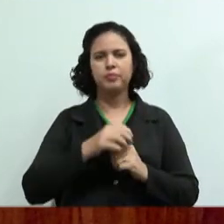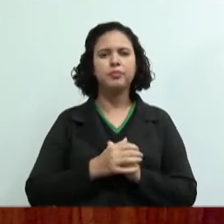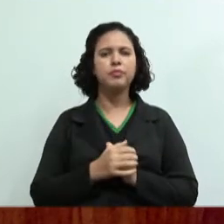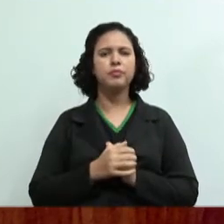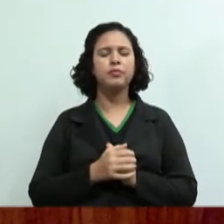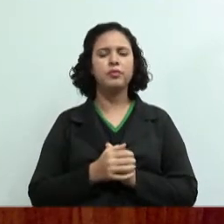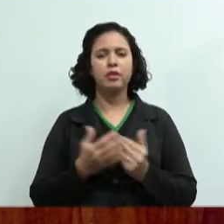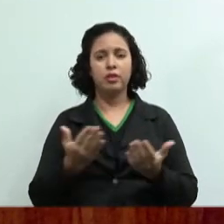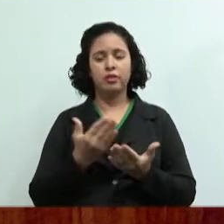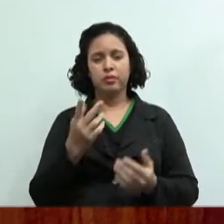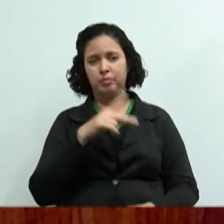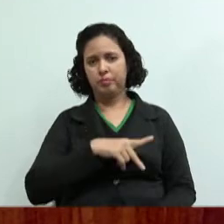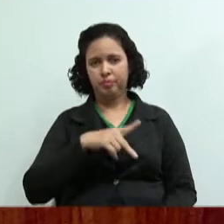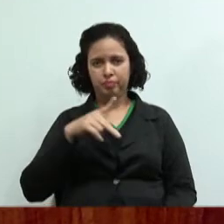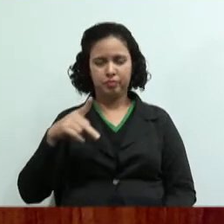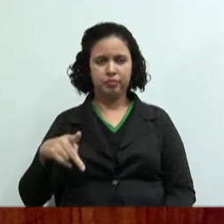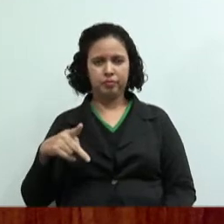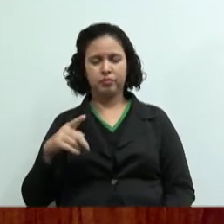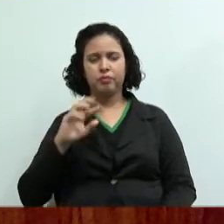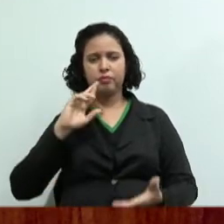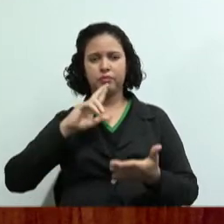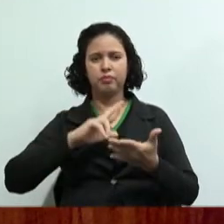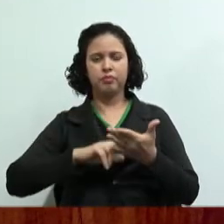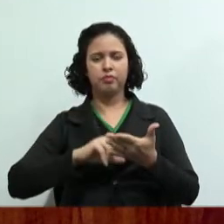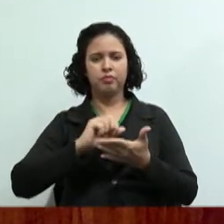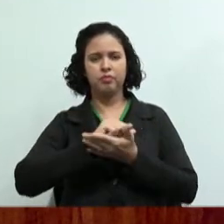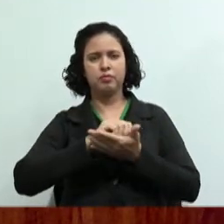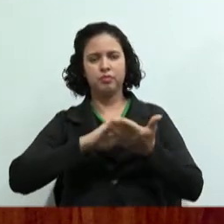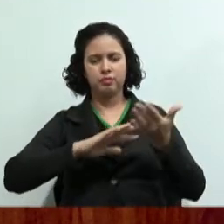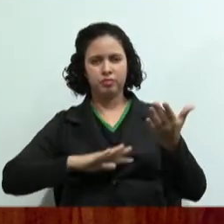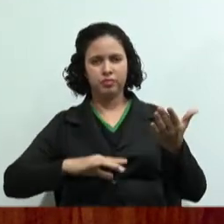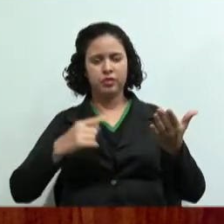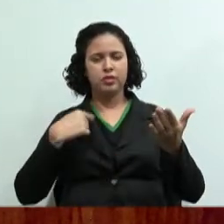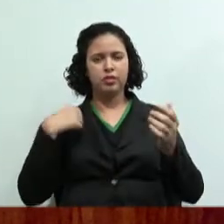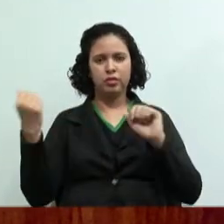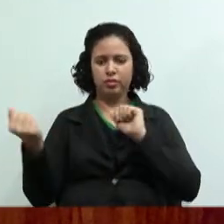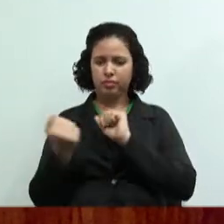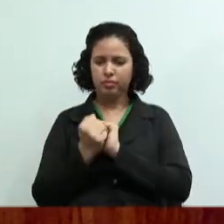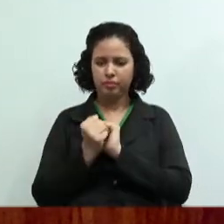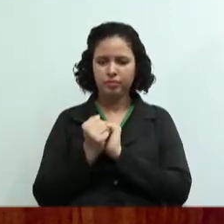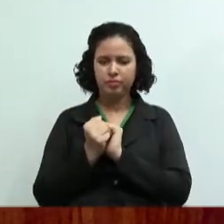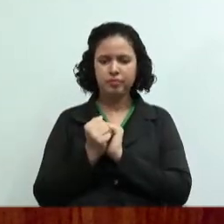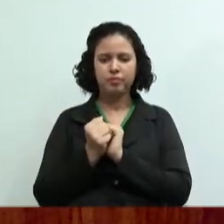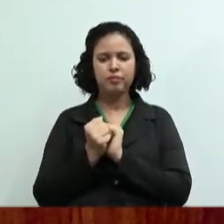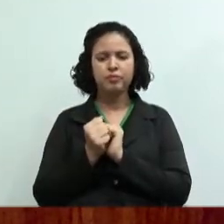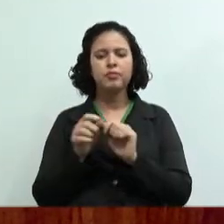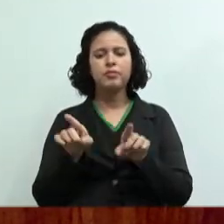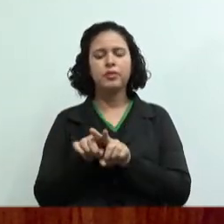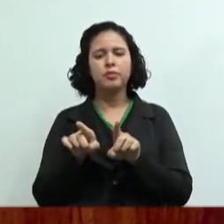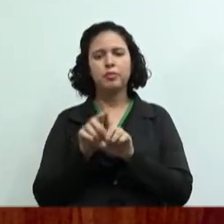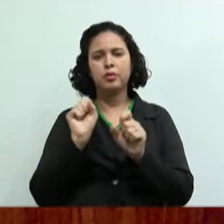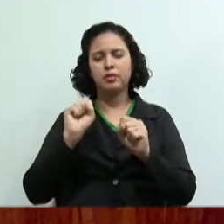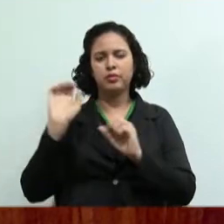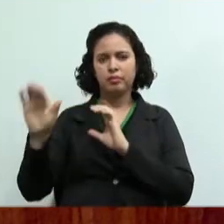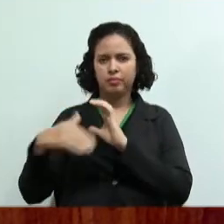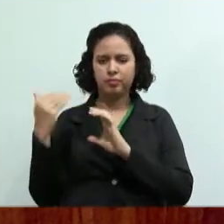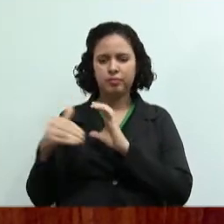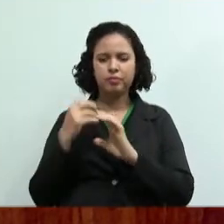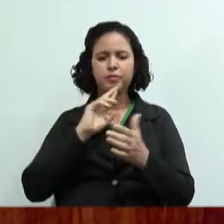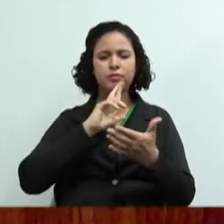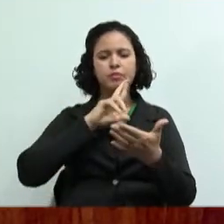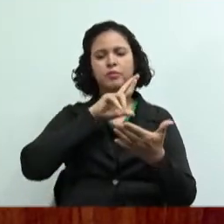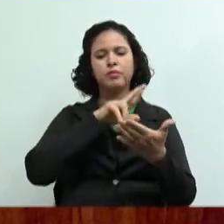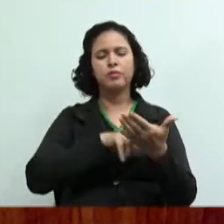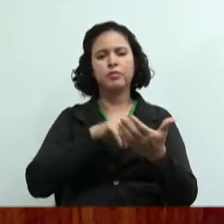Então, a professora Fernanda vai corrigir a atividade de sala e eu vou acompanhando aqui com vocês, tá bom? Mas, de qualquer forma, vocês podem mandar uma resposta que eu vou aqui